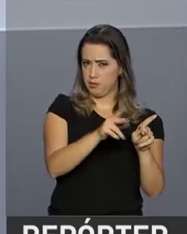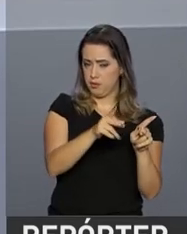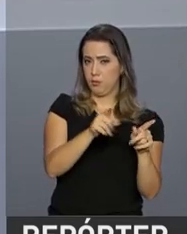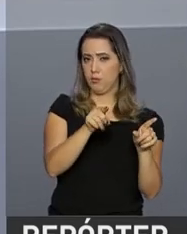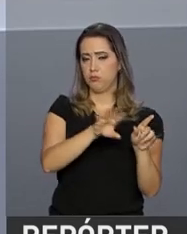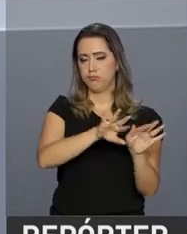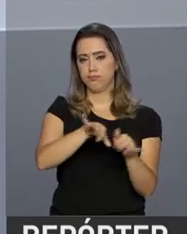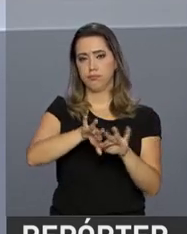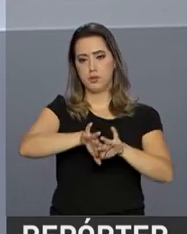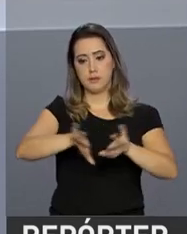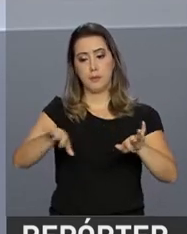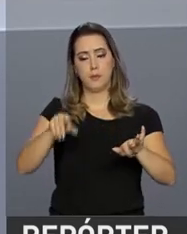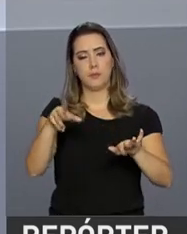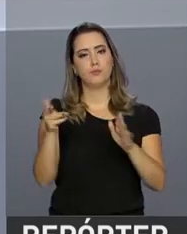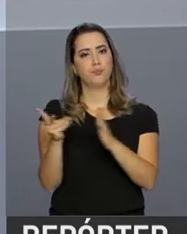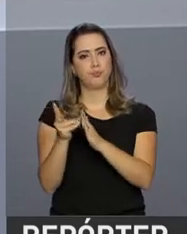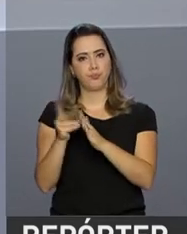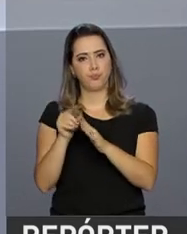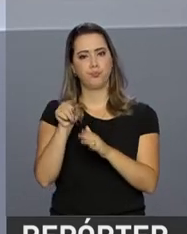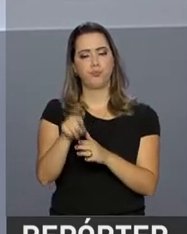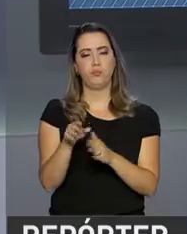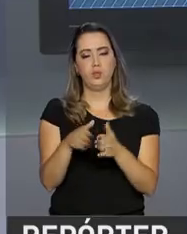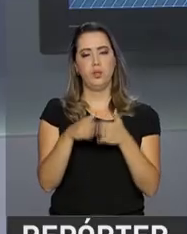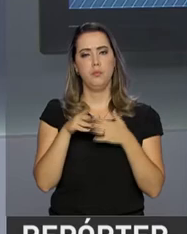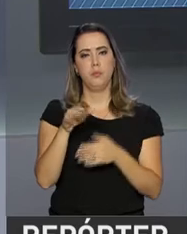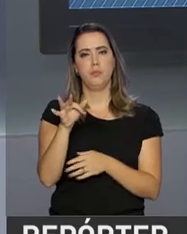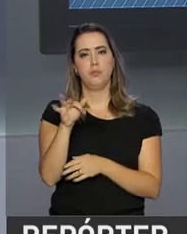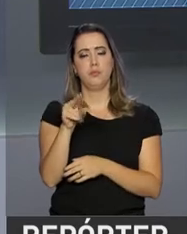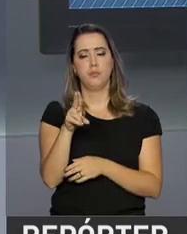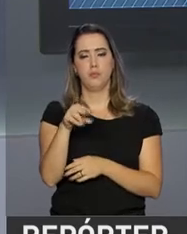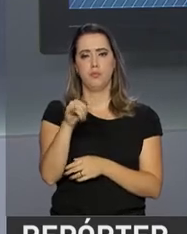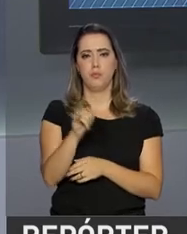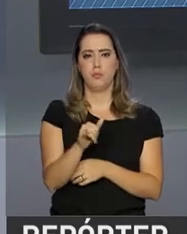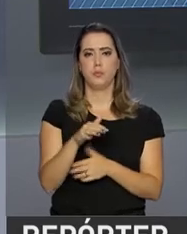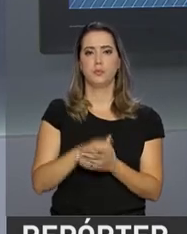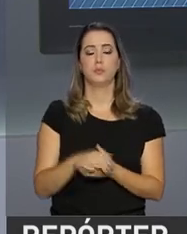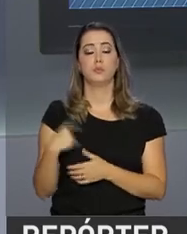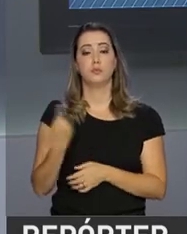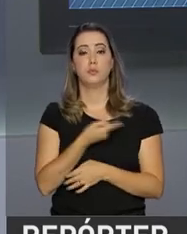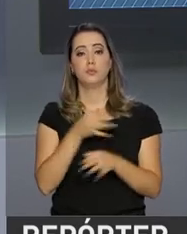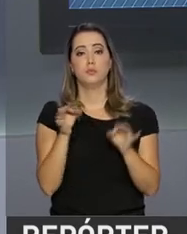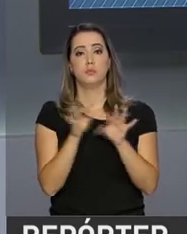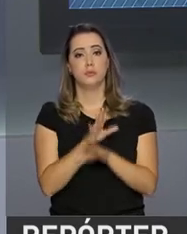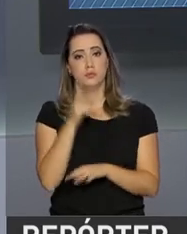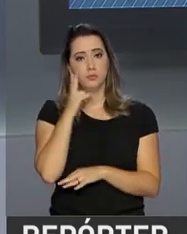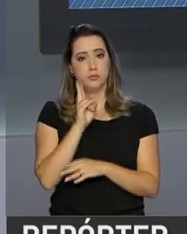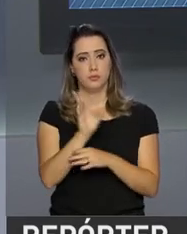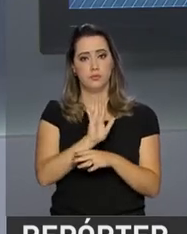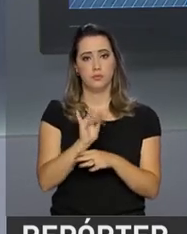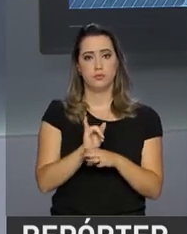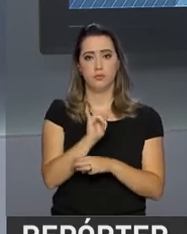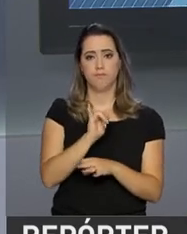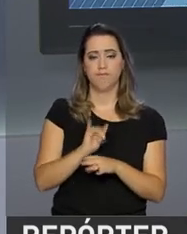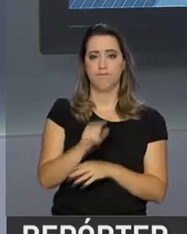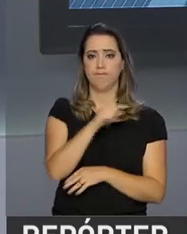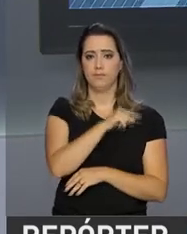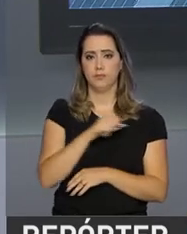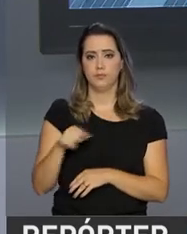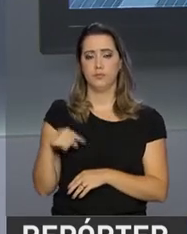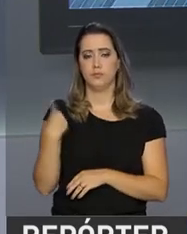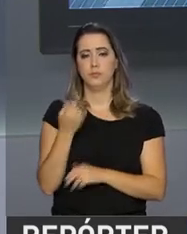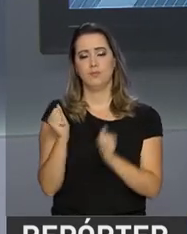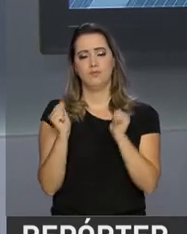região foi solicitada pela FUNAI. E nós ficamos por aqui. Você pode rever as reportagens no YouTube.